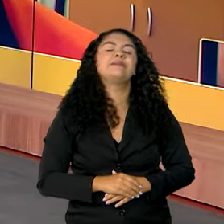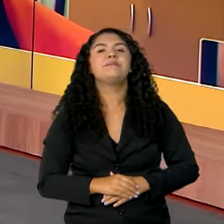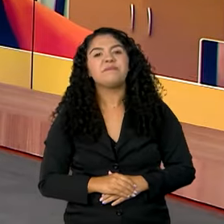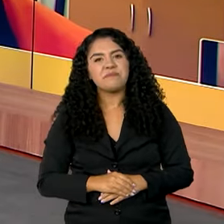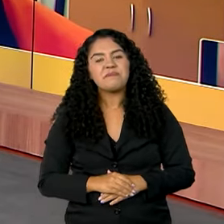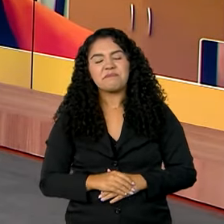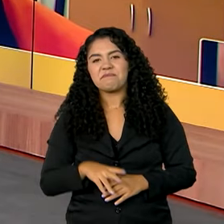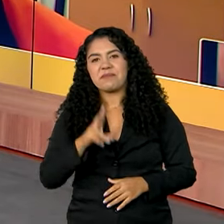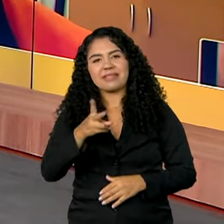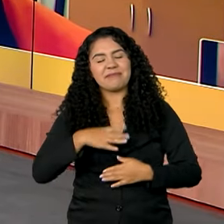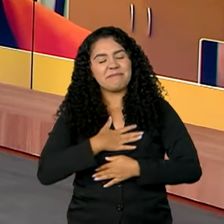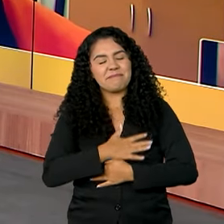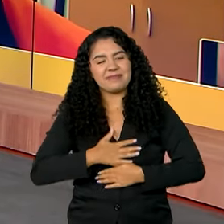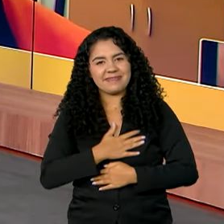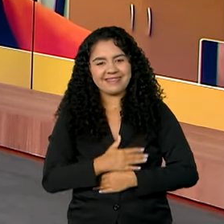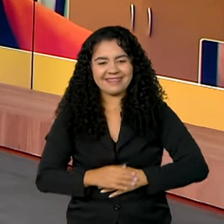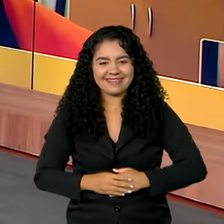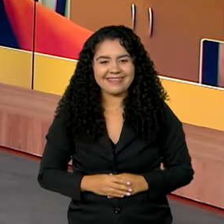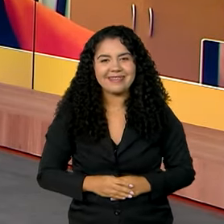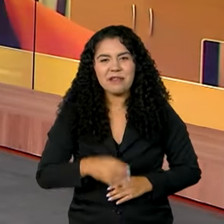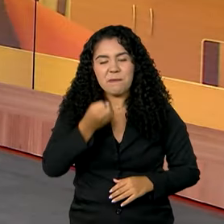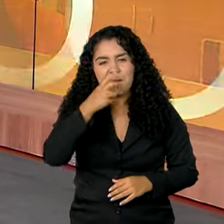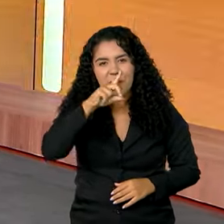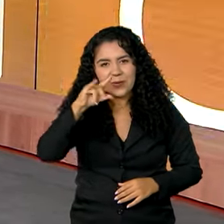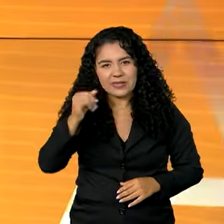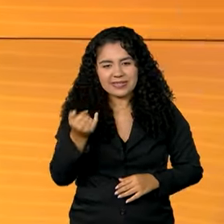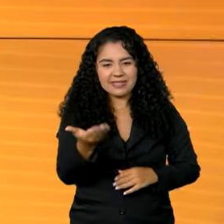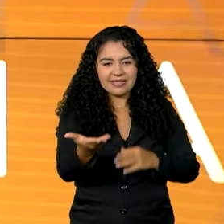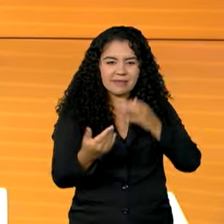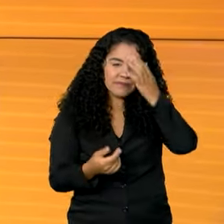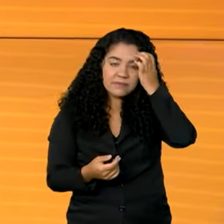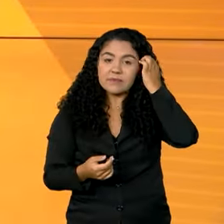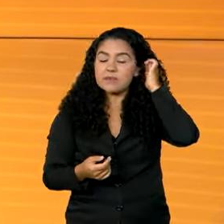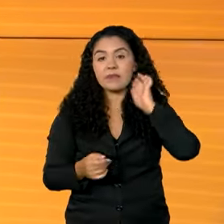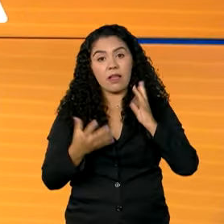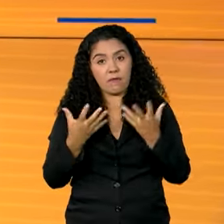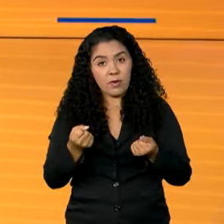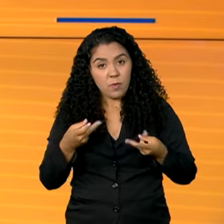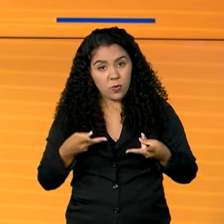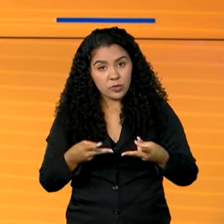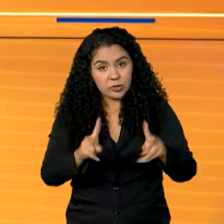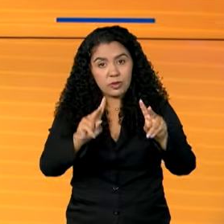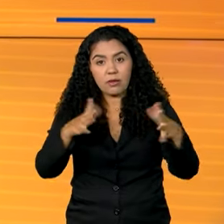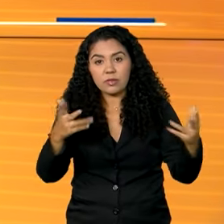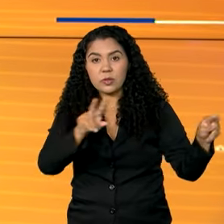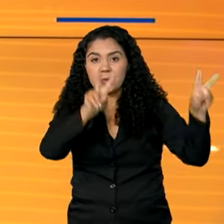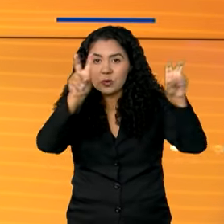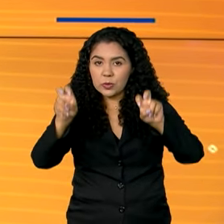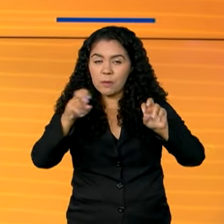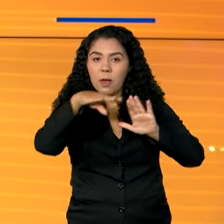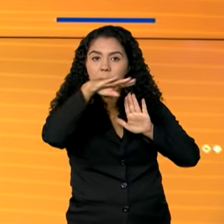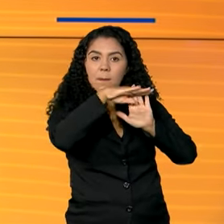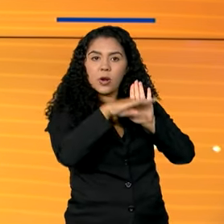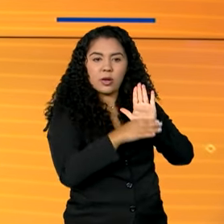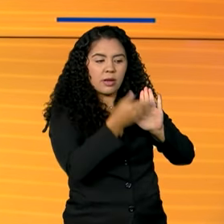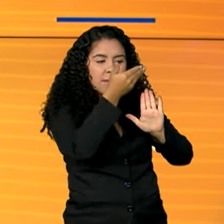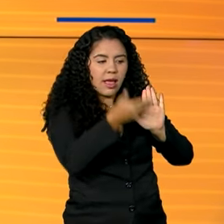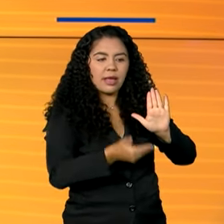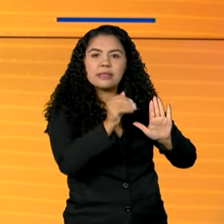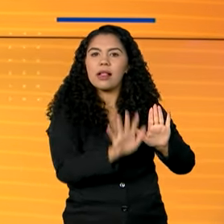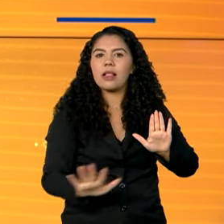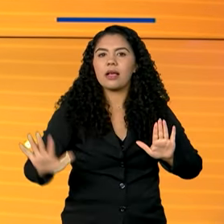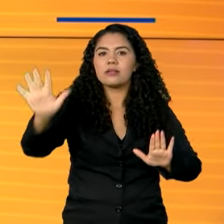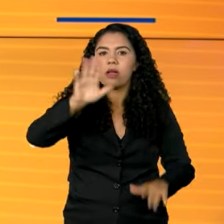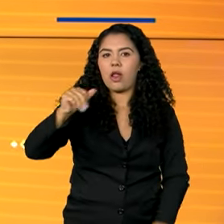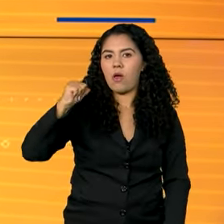Será sempre um prazer. É isso, bom dia! Vamos seguir com o Telejornal, o Programa Nacional de Bolsas para Residências